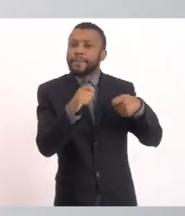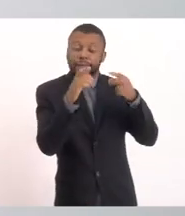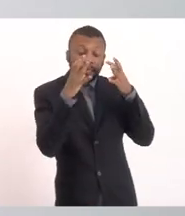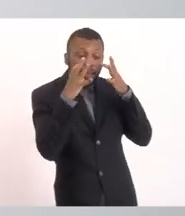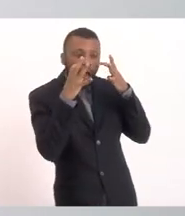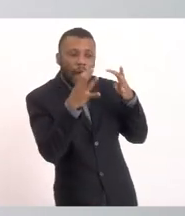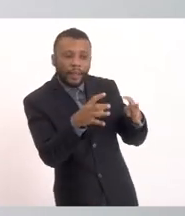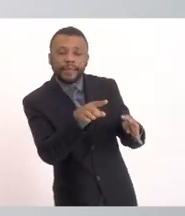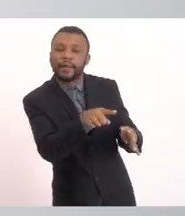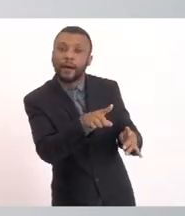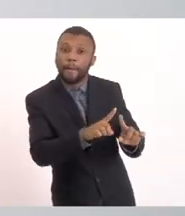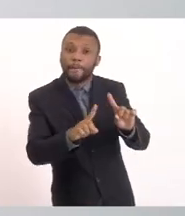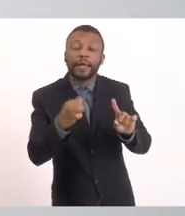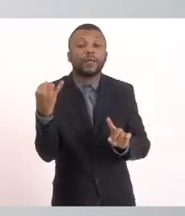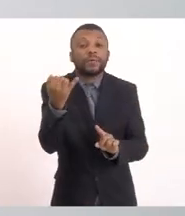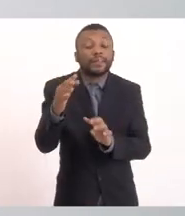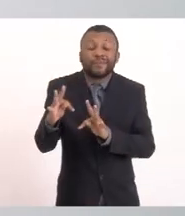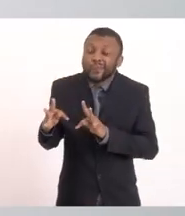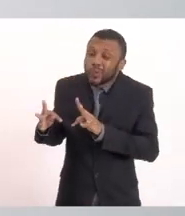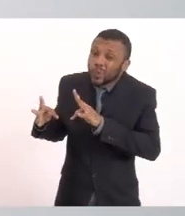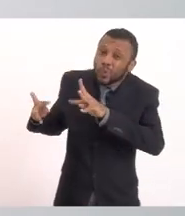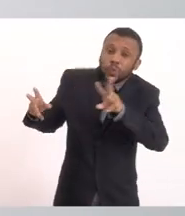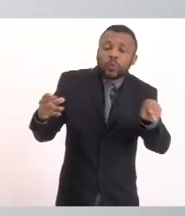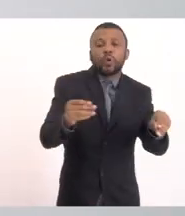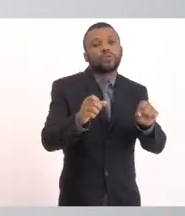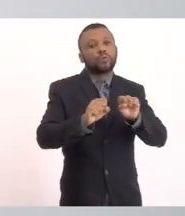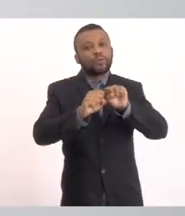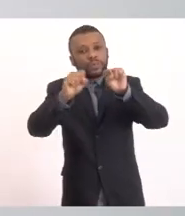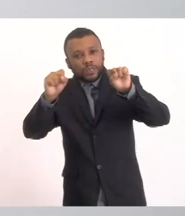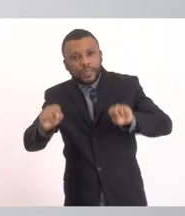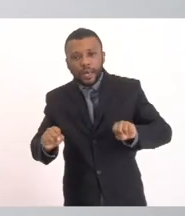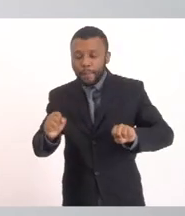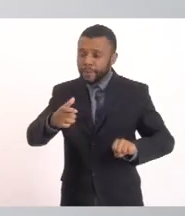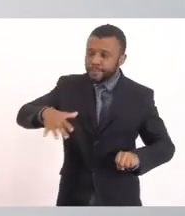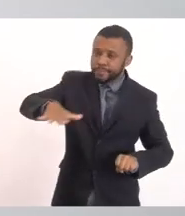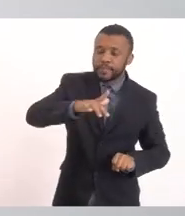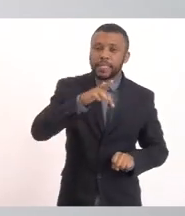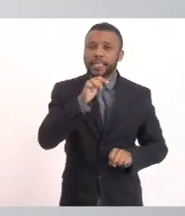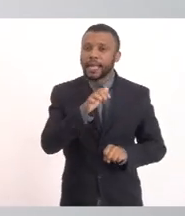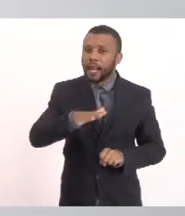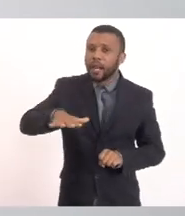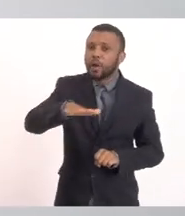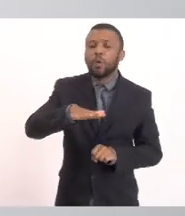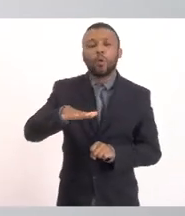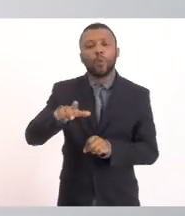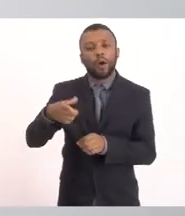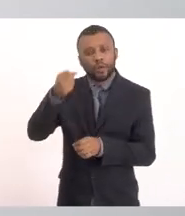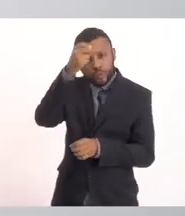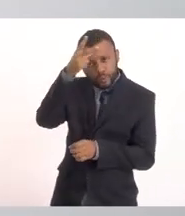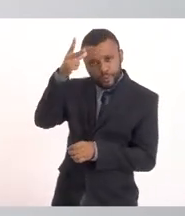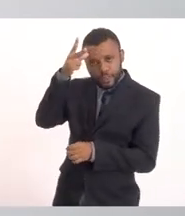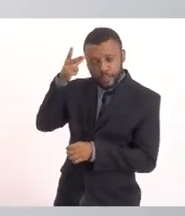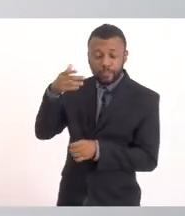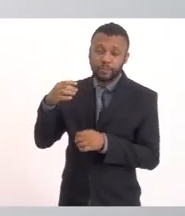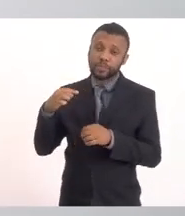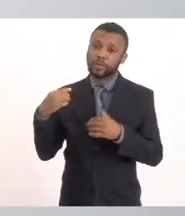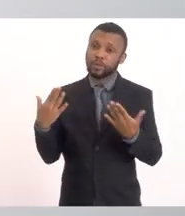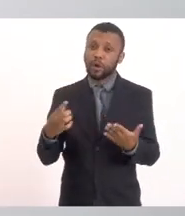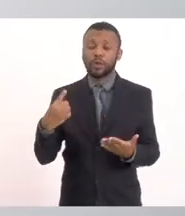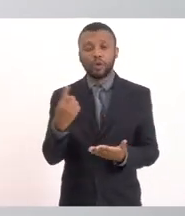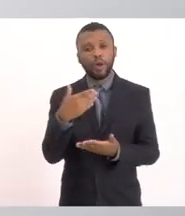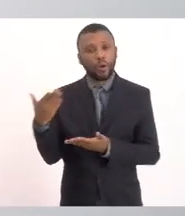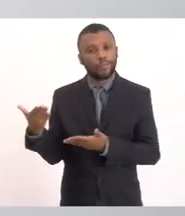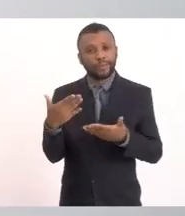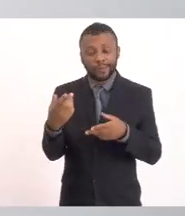é importante Que se veja Todo o sistema Lagunar Da cidade De Saquarema E a gente Convidou Que